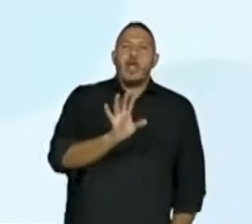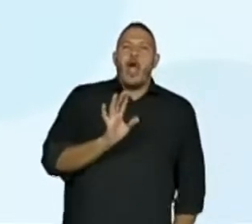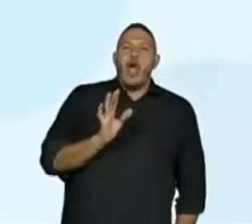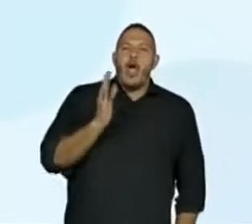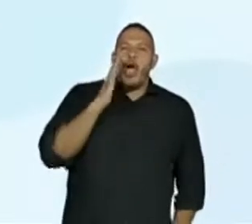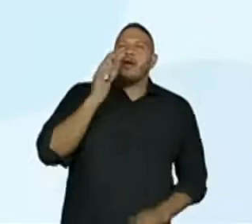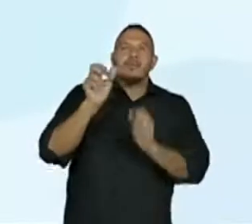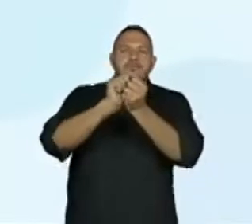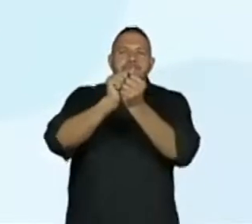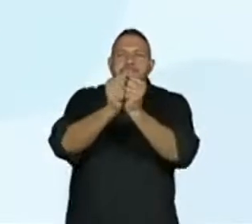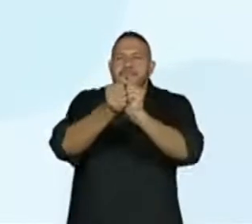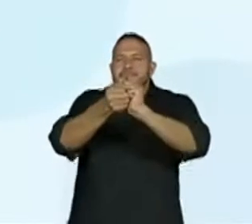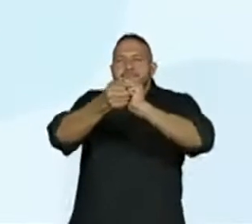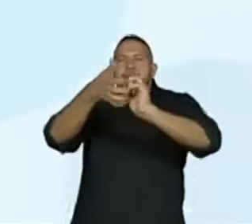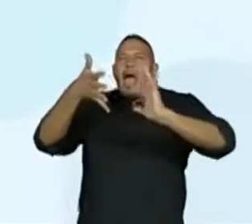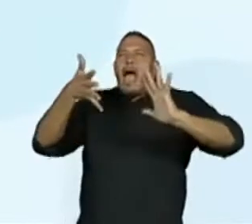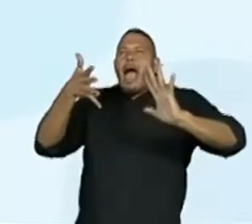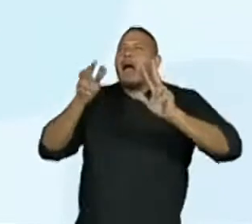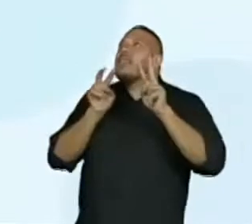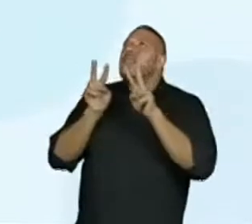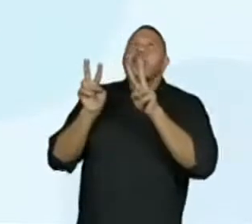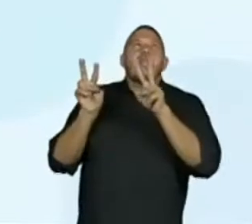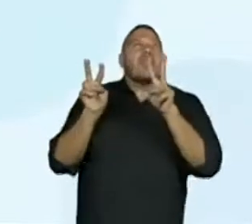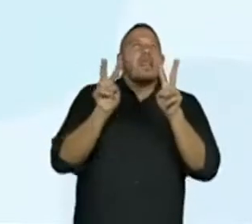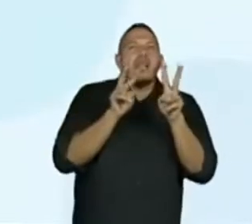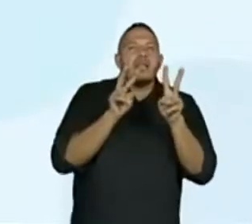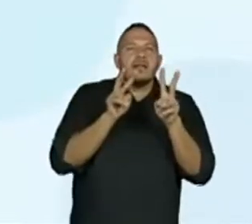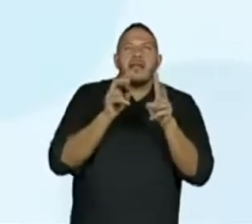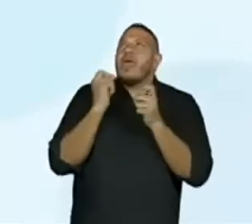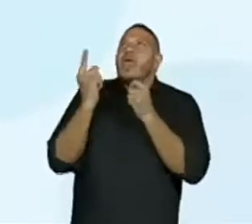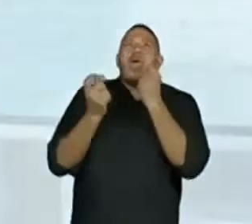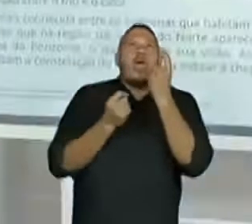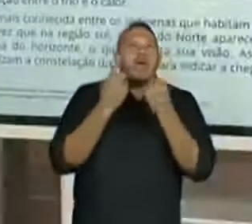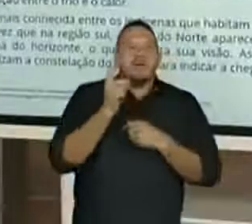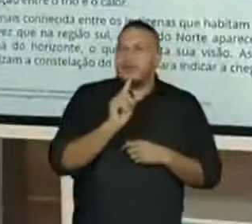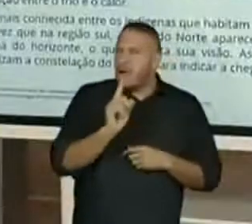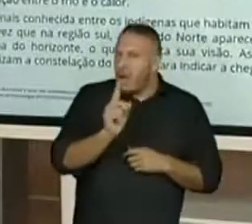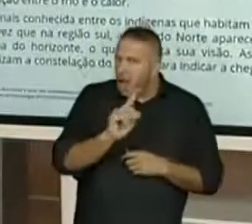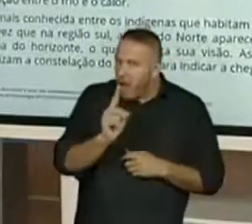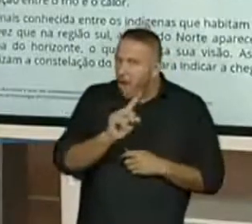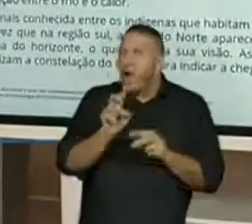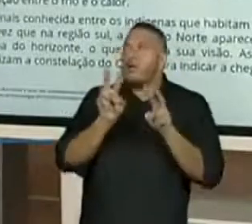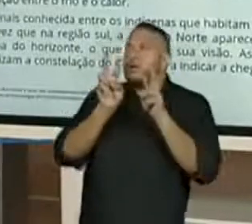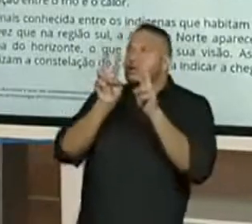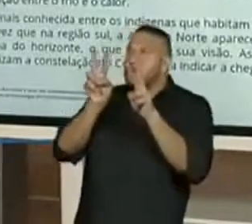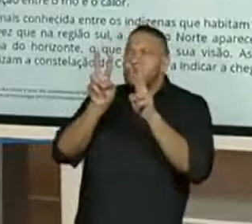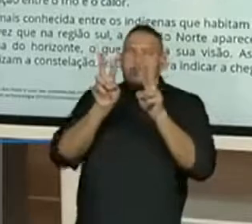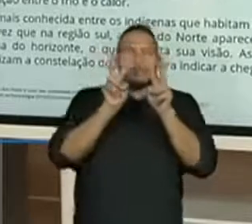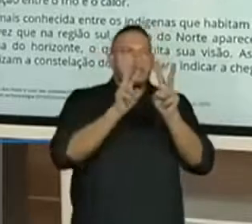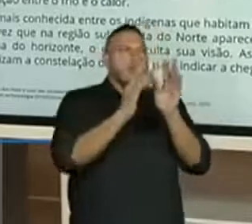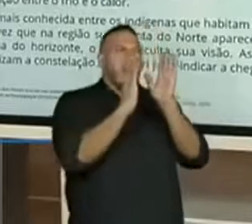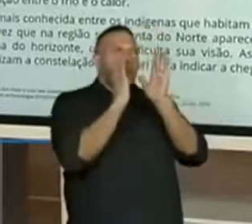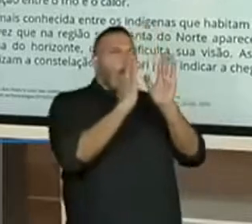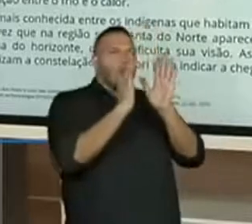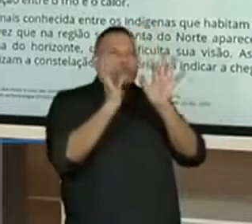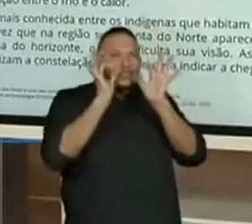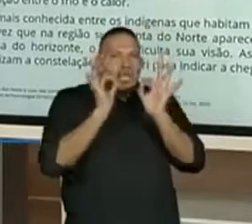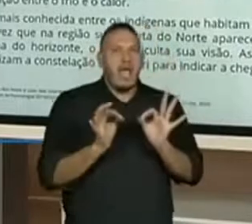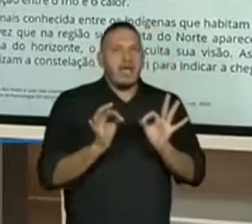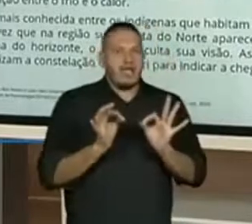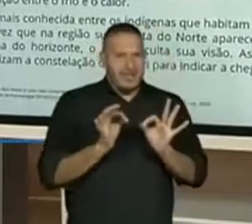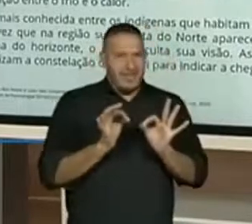constelação de uma maneira aleatória e genérica tem que olhar para o lado certo quantas